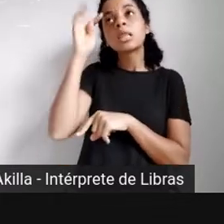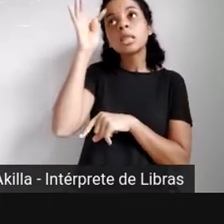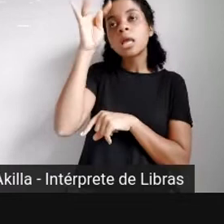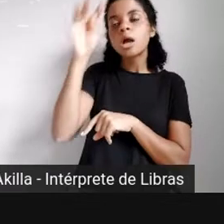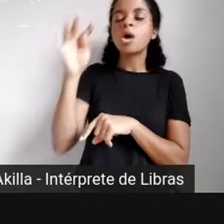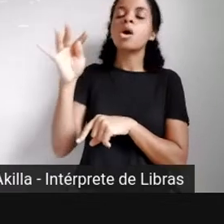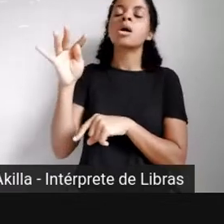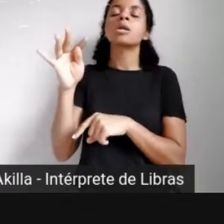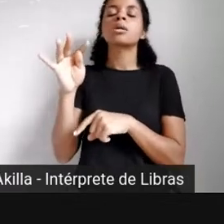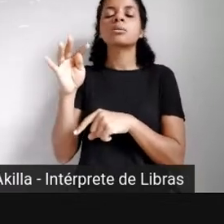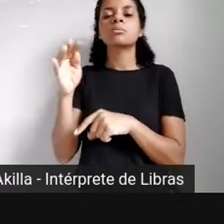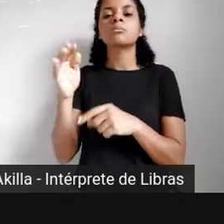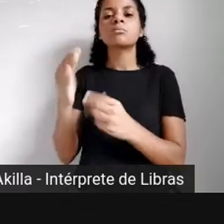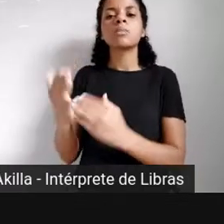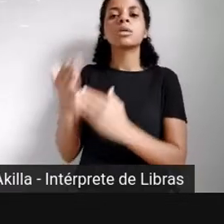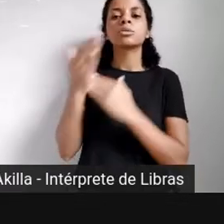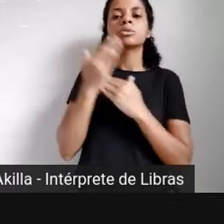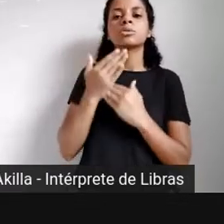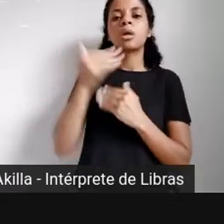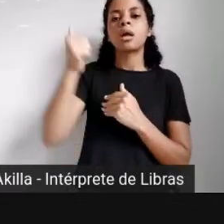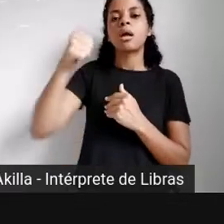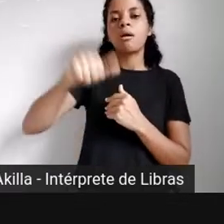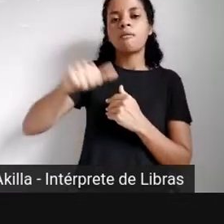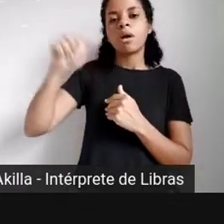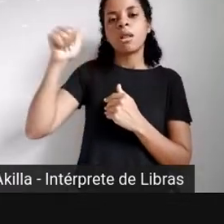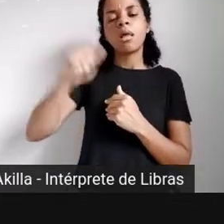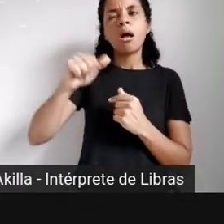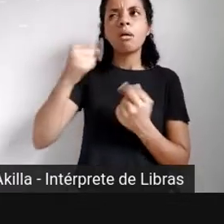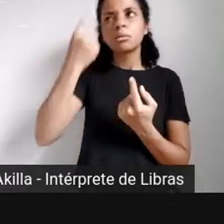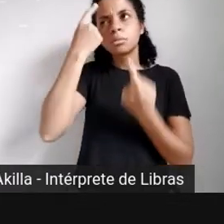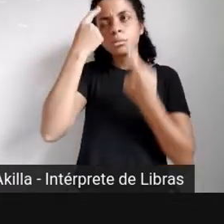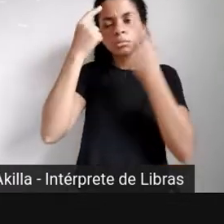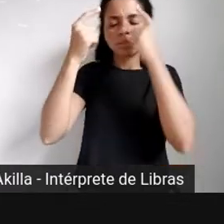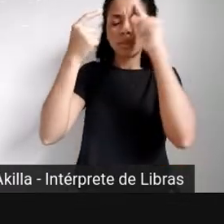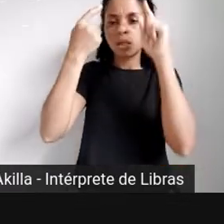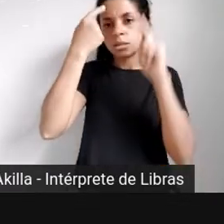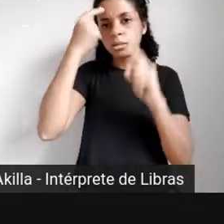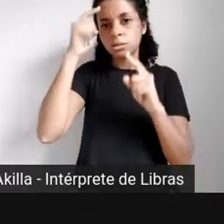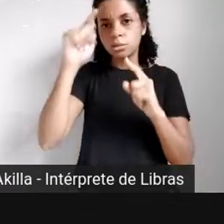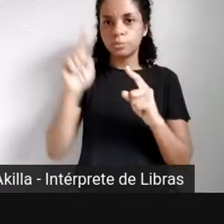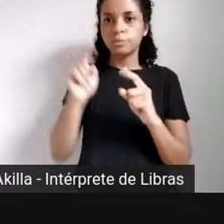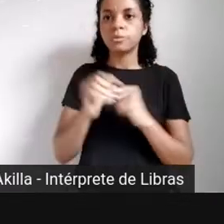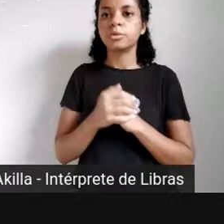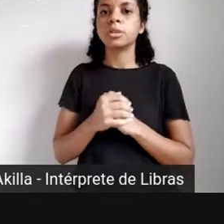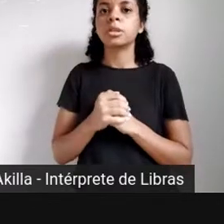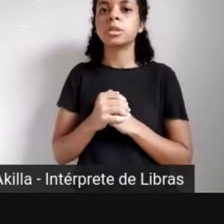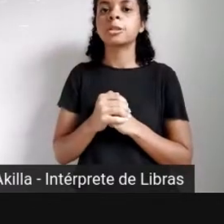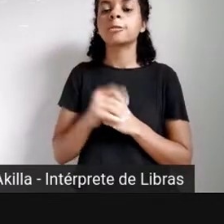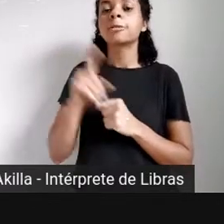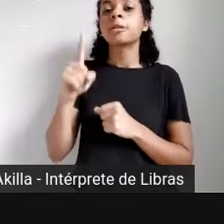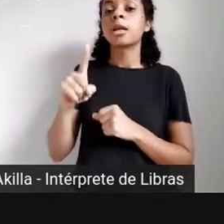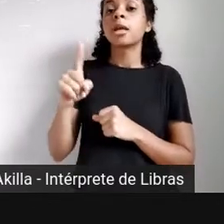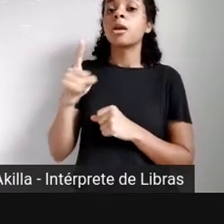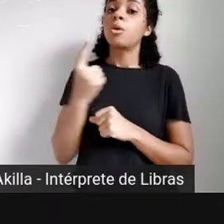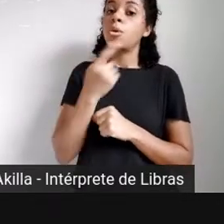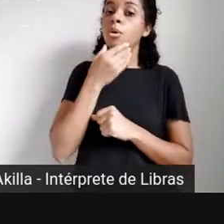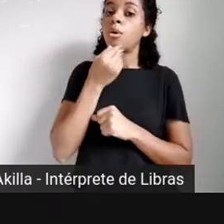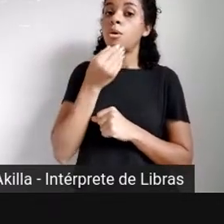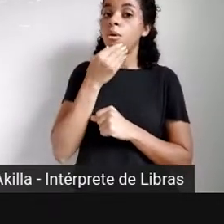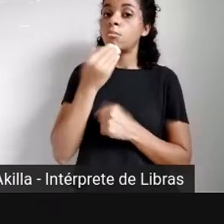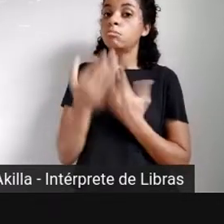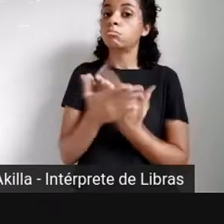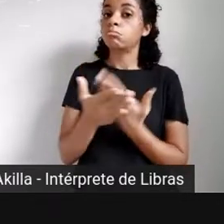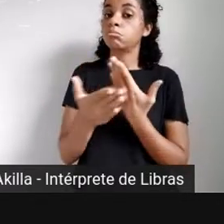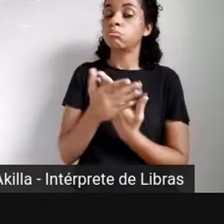questões. E eu evoquei, eu me reportei ao Patrick Charoudot, que é esse sociólogo francês importante,